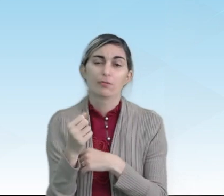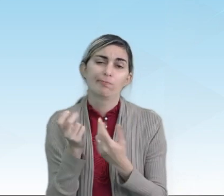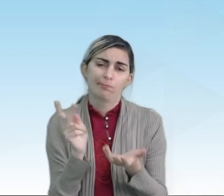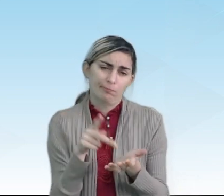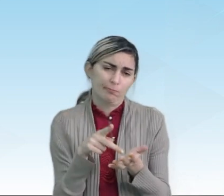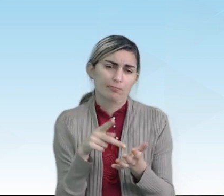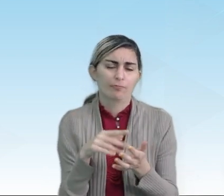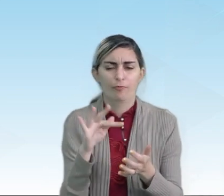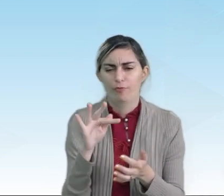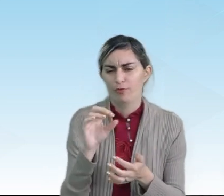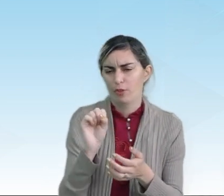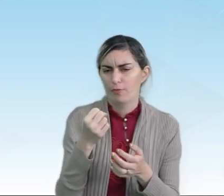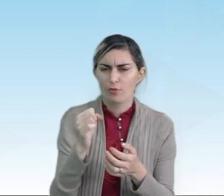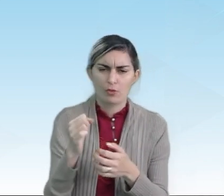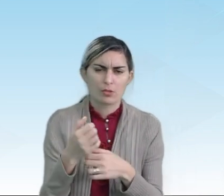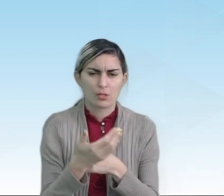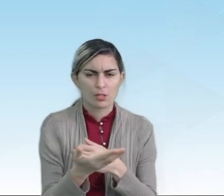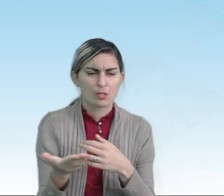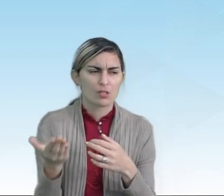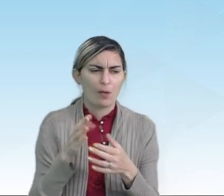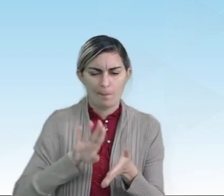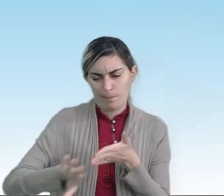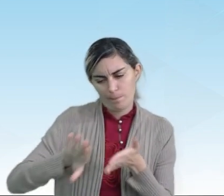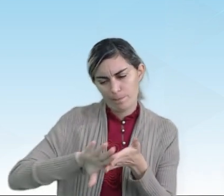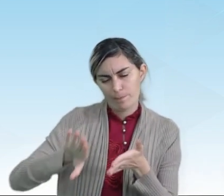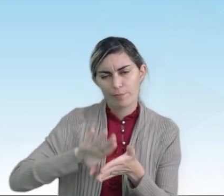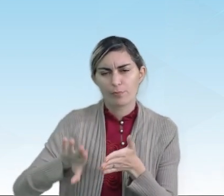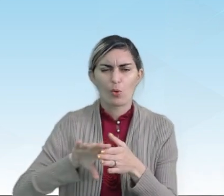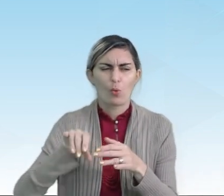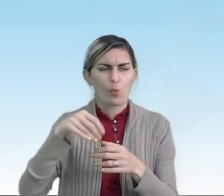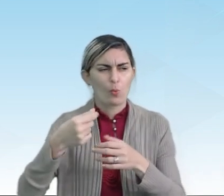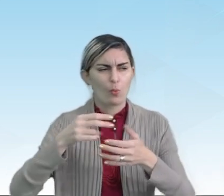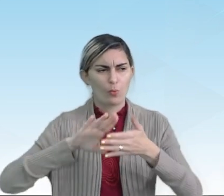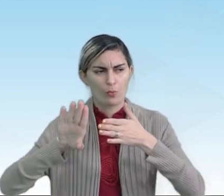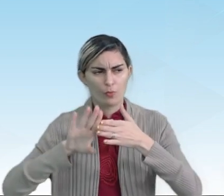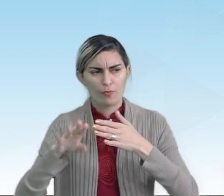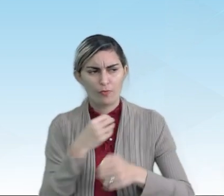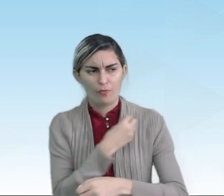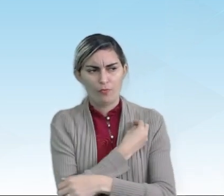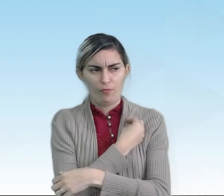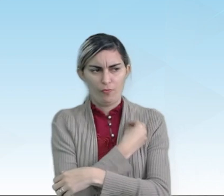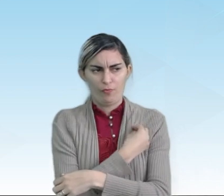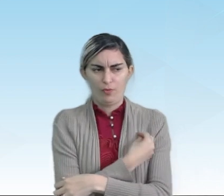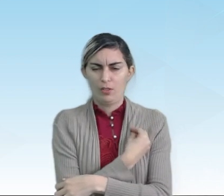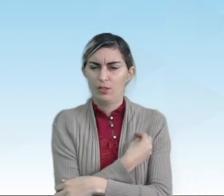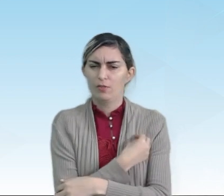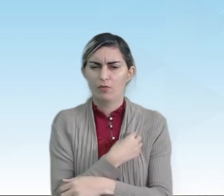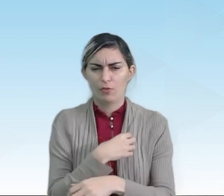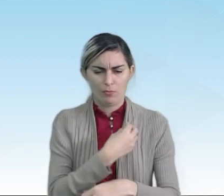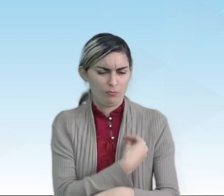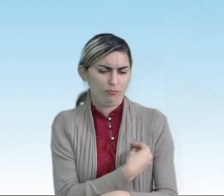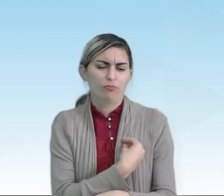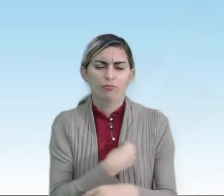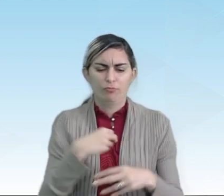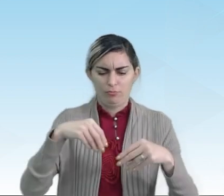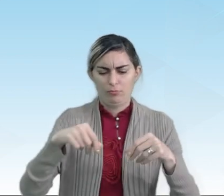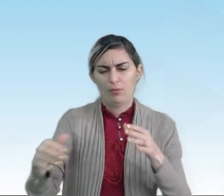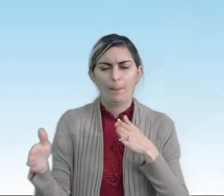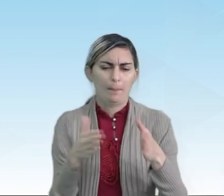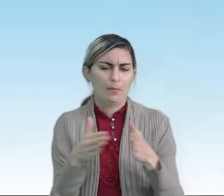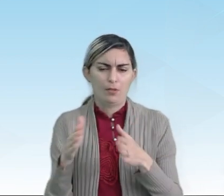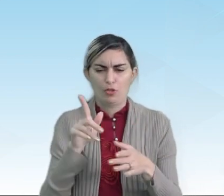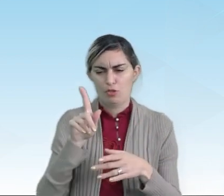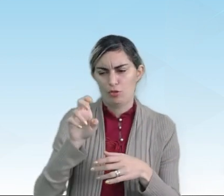realidade, os fósseis, eles são restos ou vestígios de seres vivos que habitaram a terra em períodos